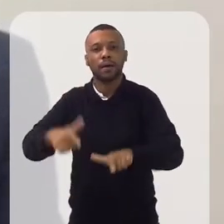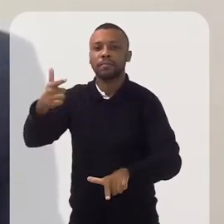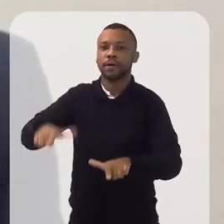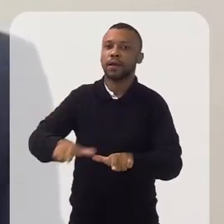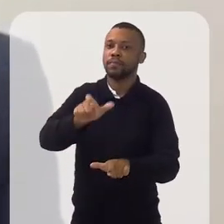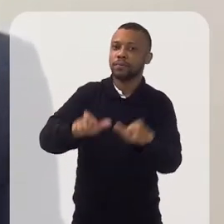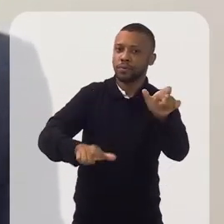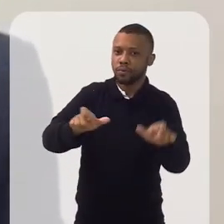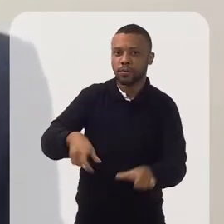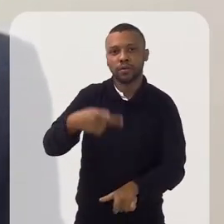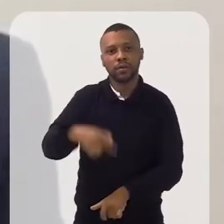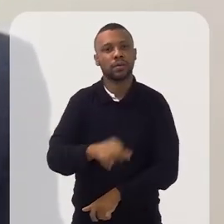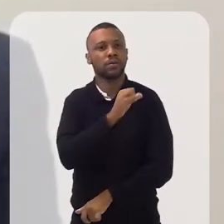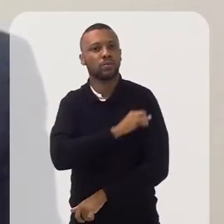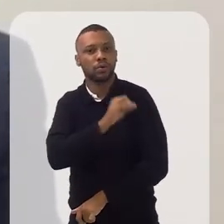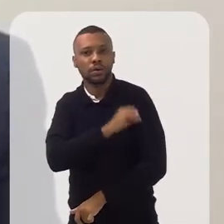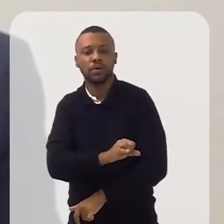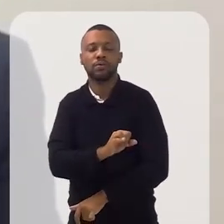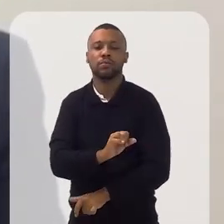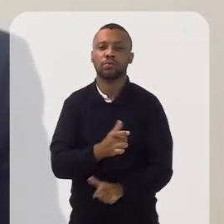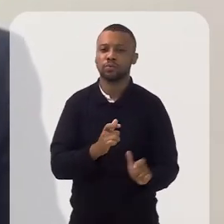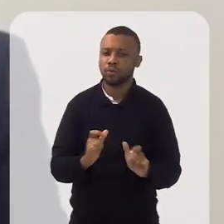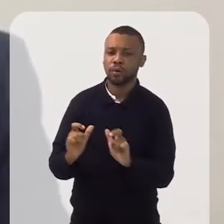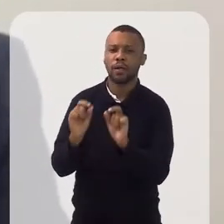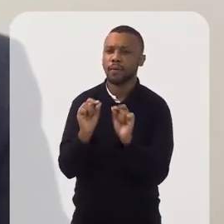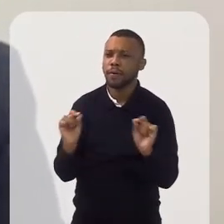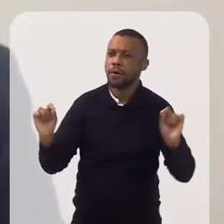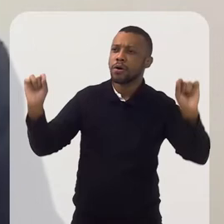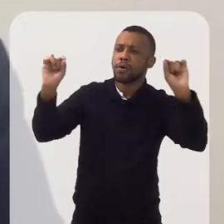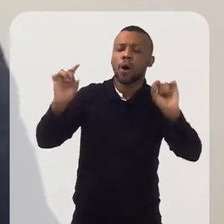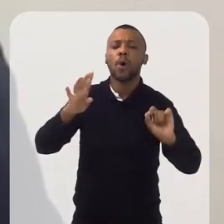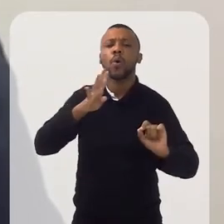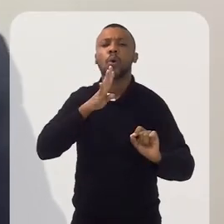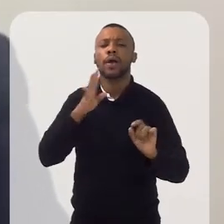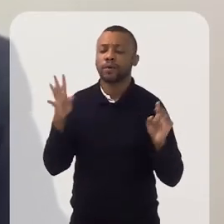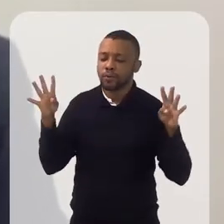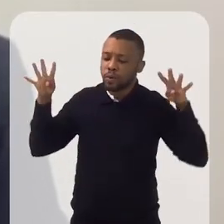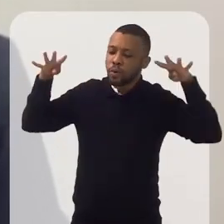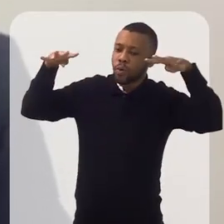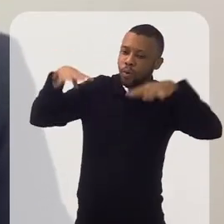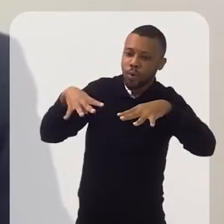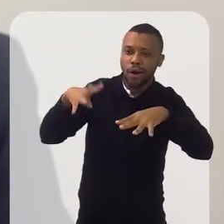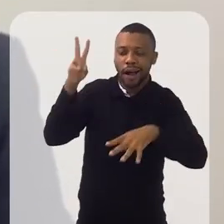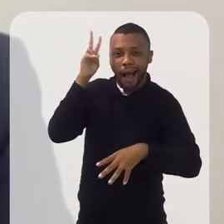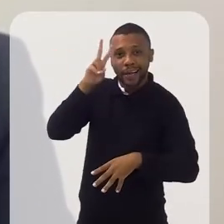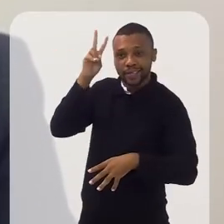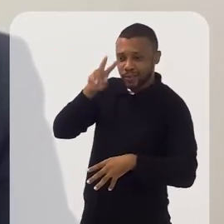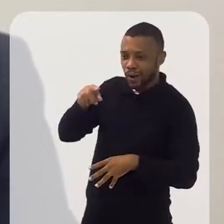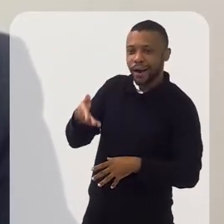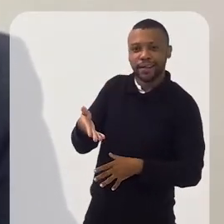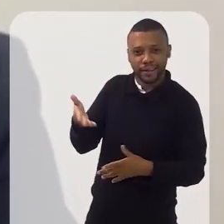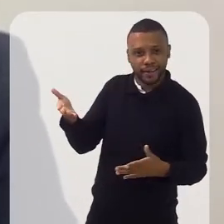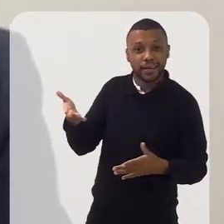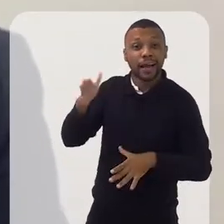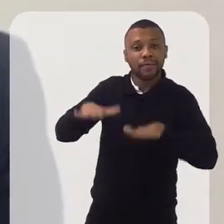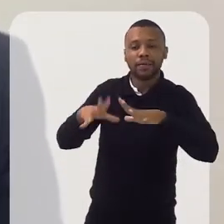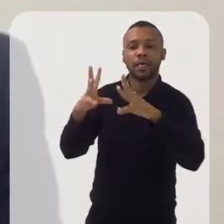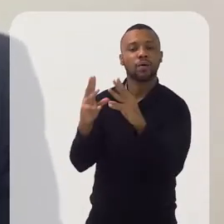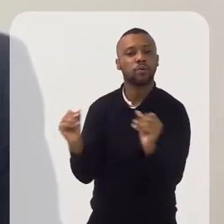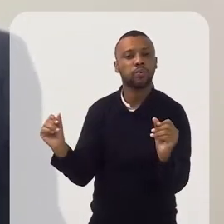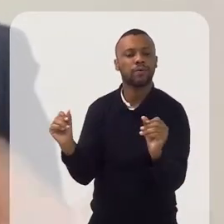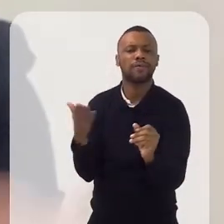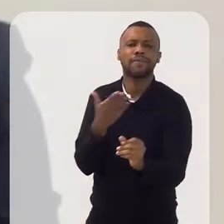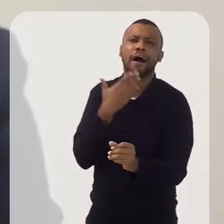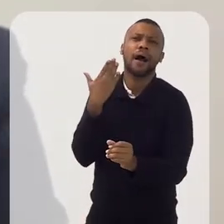mais pessoas aqui do estado do Rio de Janeiro e de outros lugares conheçam o que a gente tem aqui de história, que se